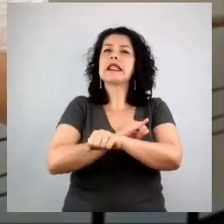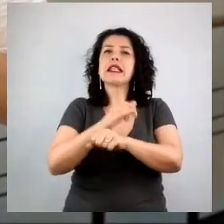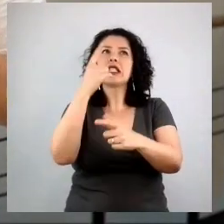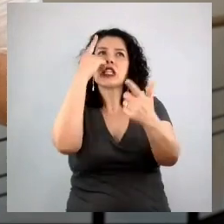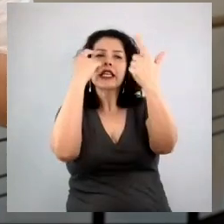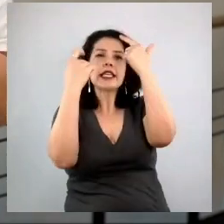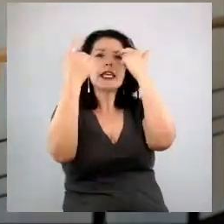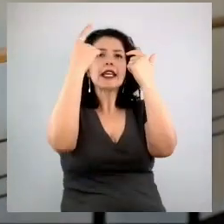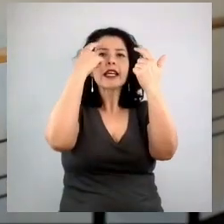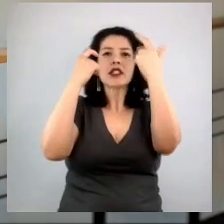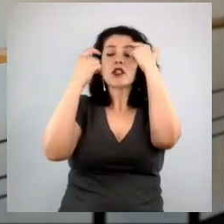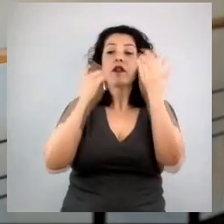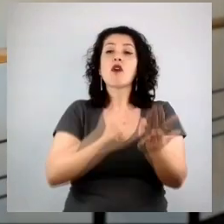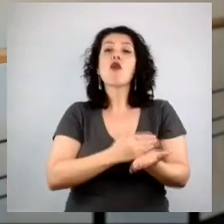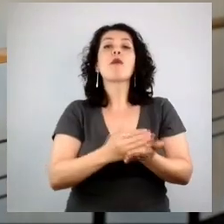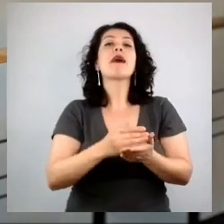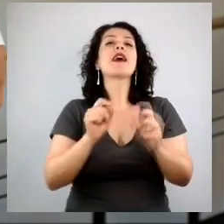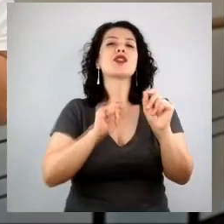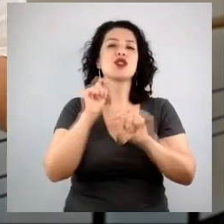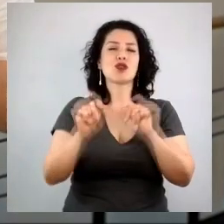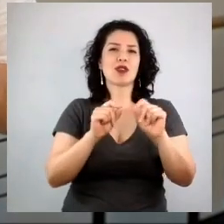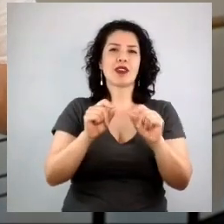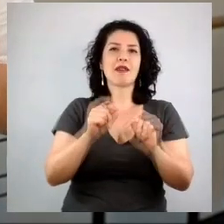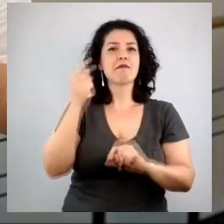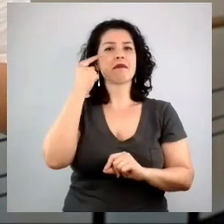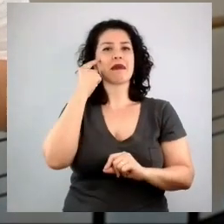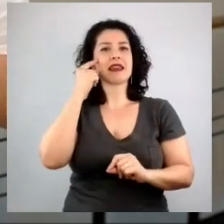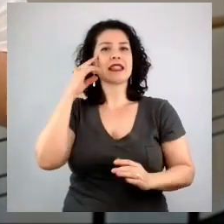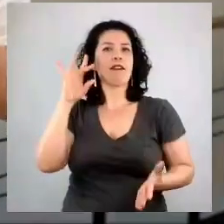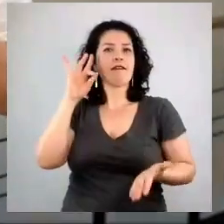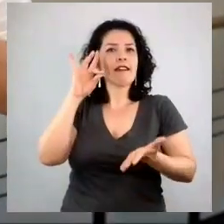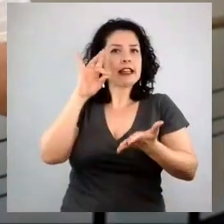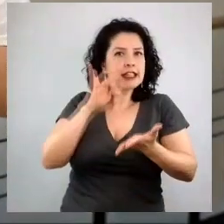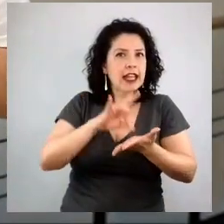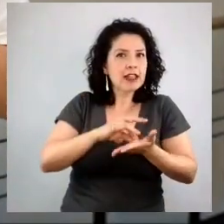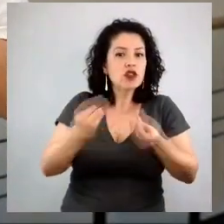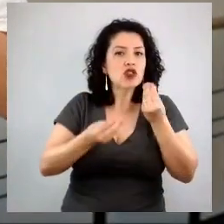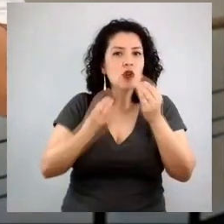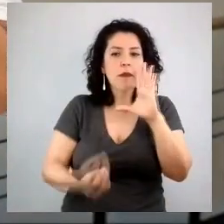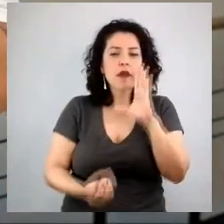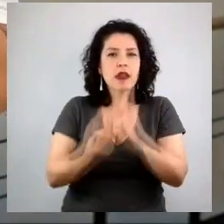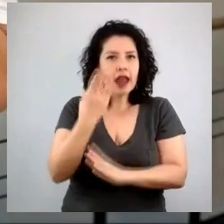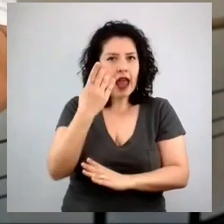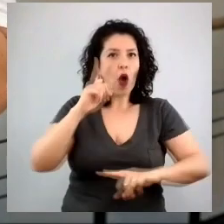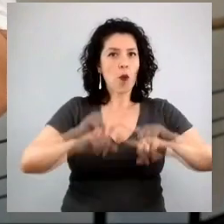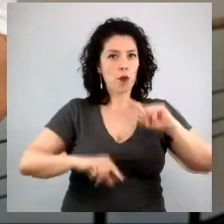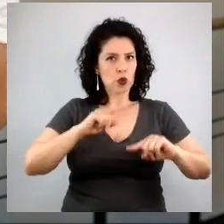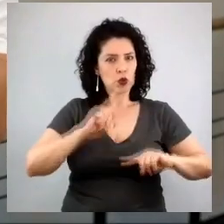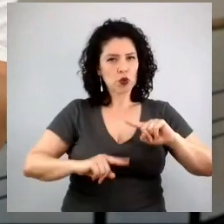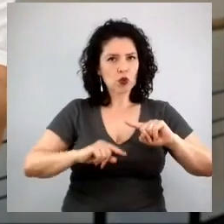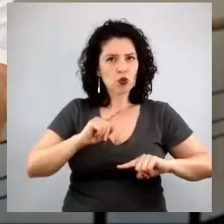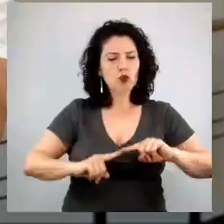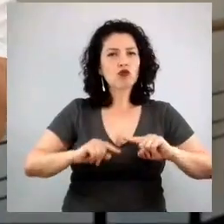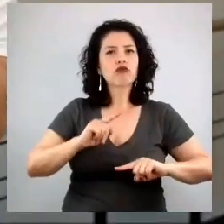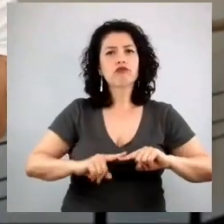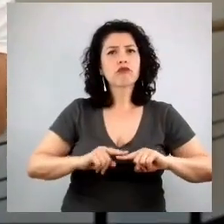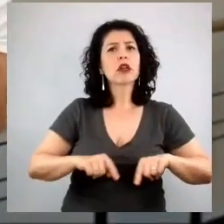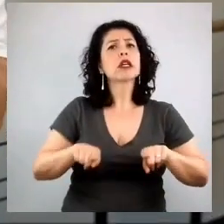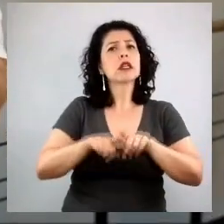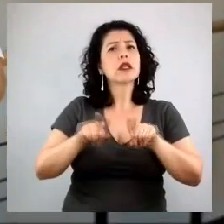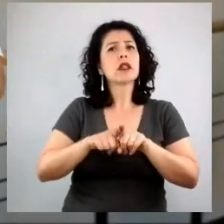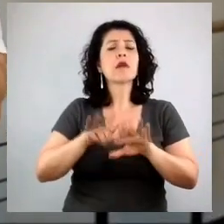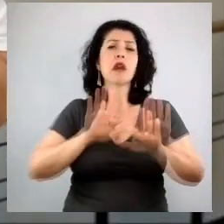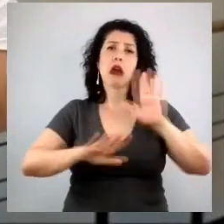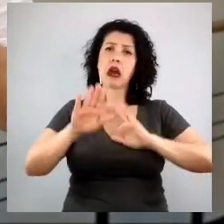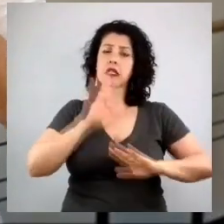de uma verdade fundamental, seja do próprio produto, seja, enfim, da experiência que os consumidores